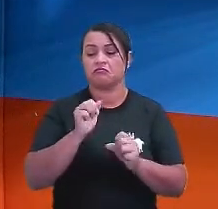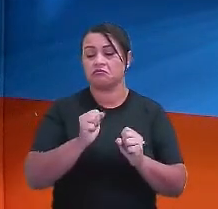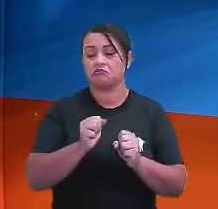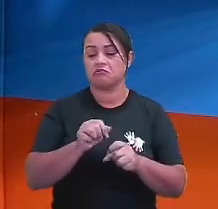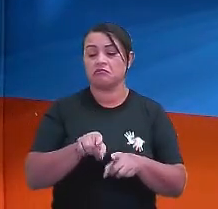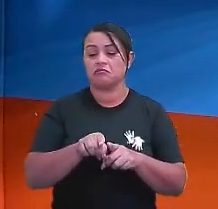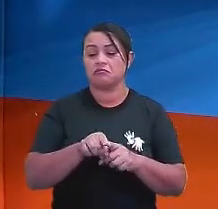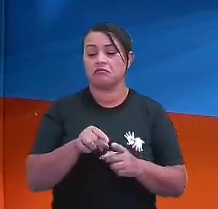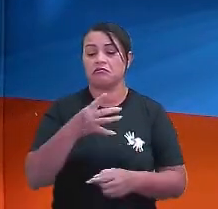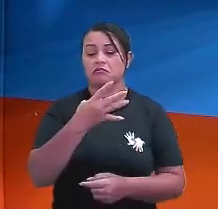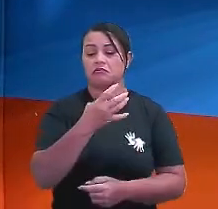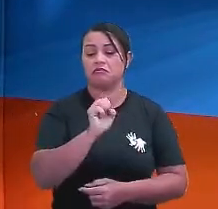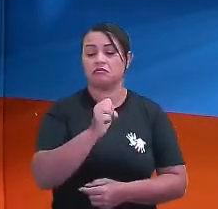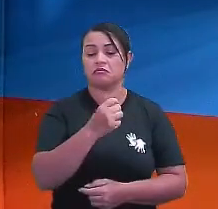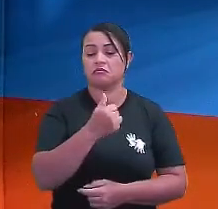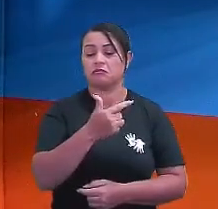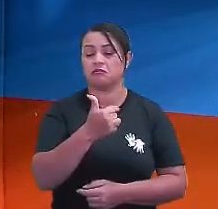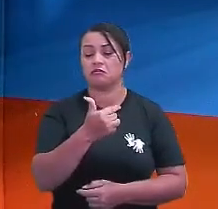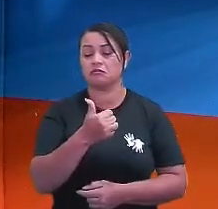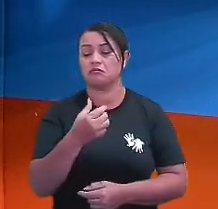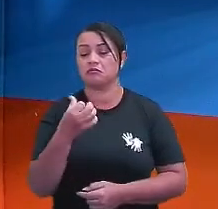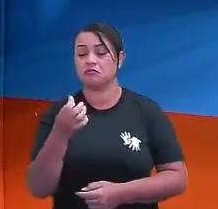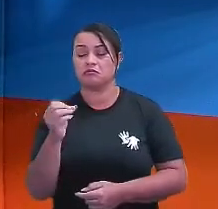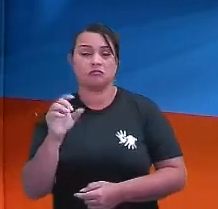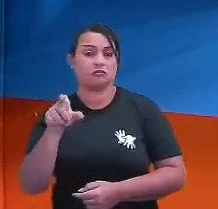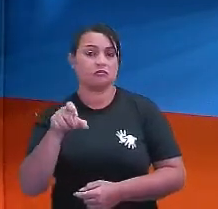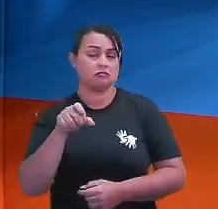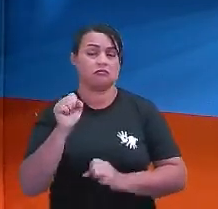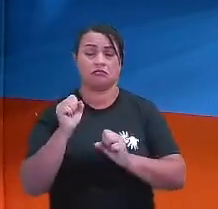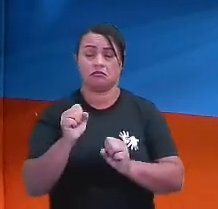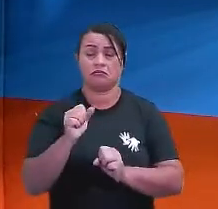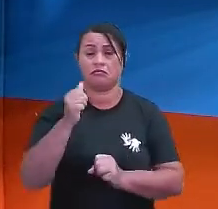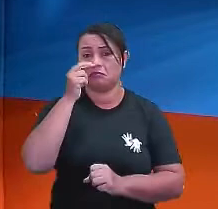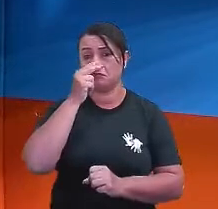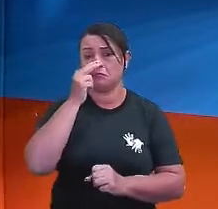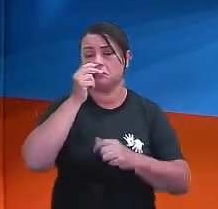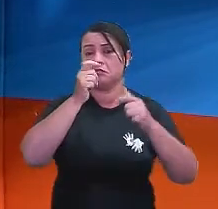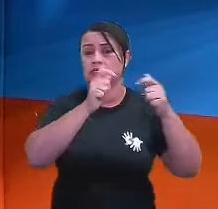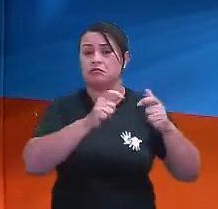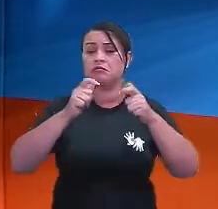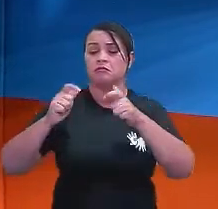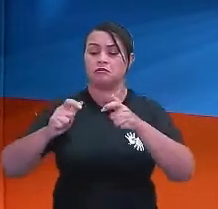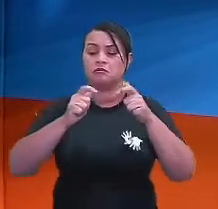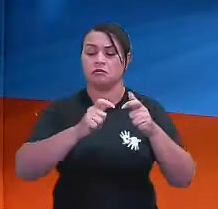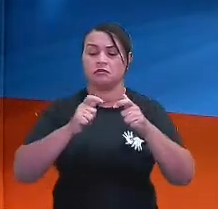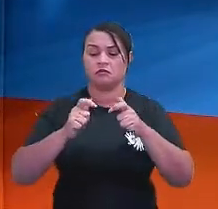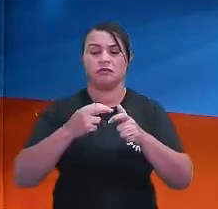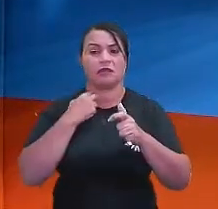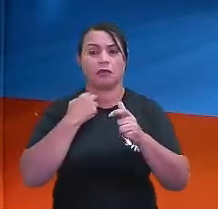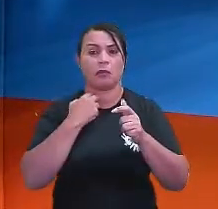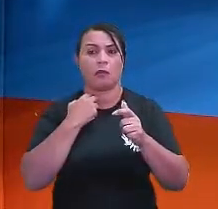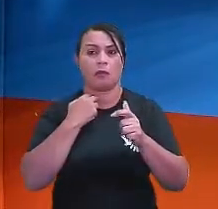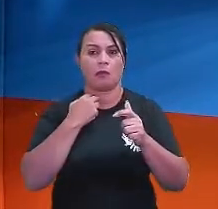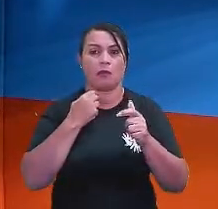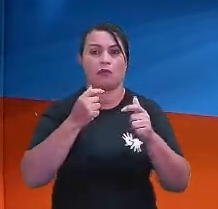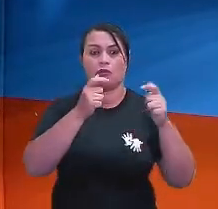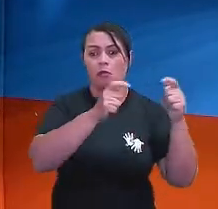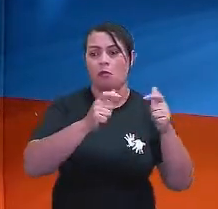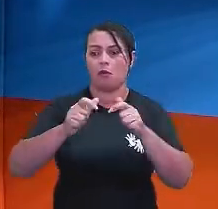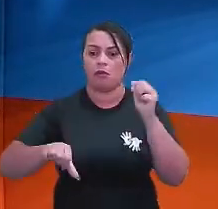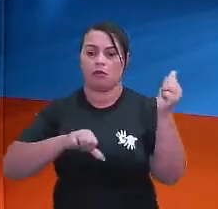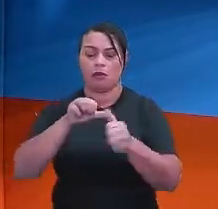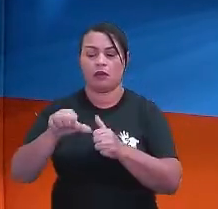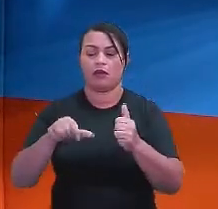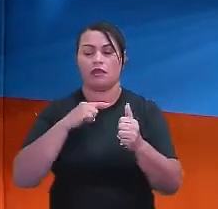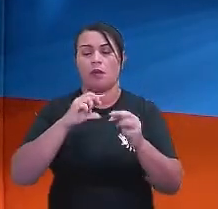está para 12, assim como 60 está para X? Sim. Sempre na mesma localização, tá, gente? Para a gente não trocar a ordem. Se eu vou tomar